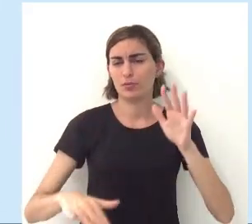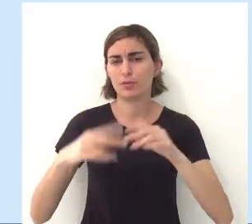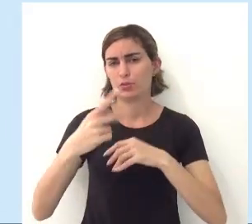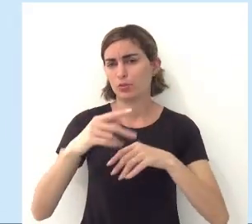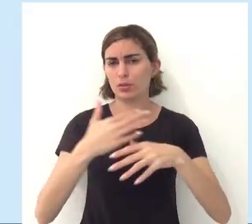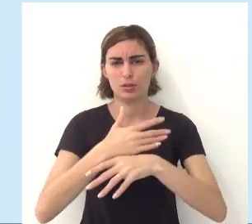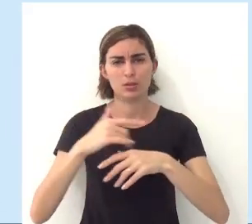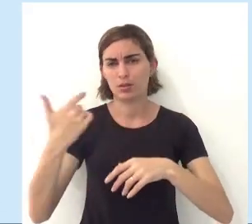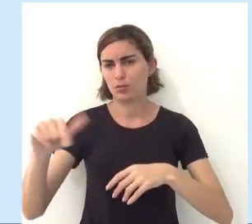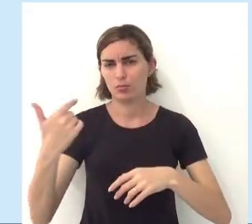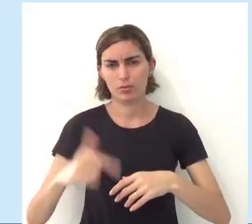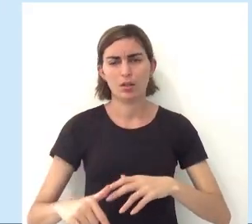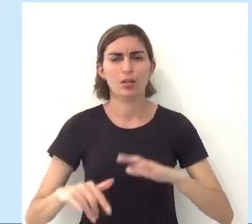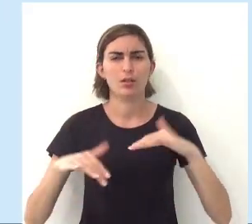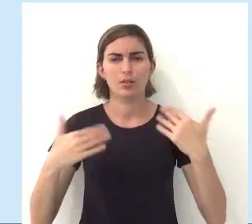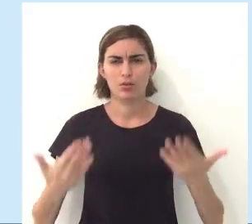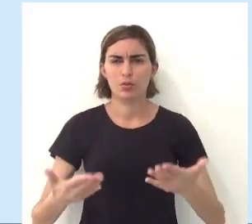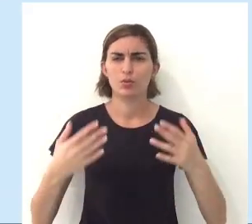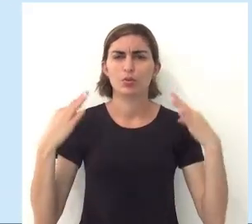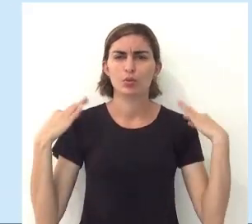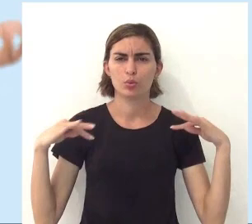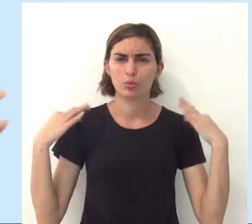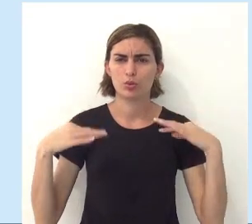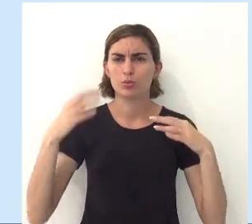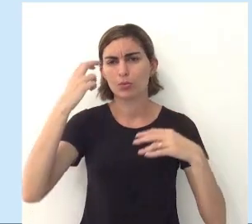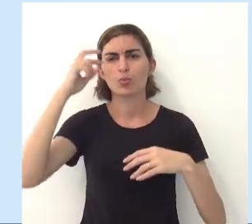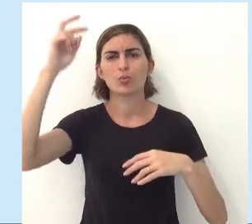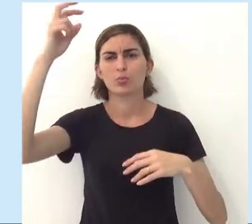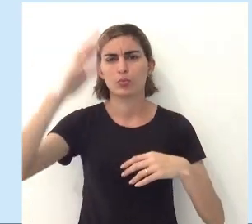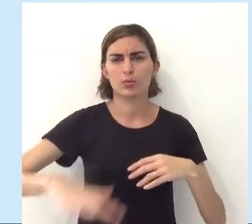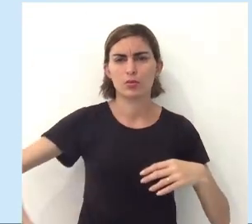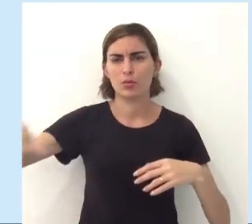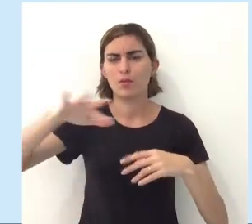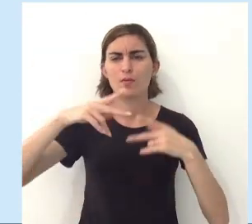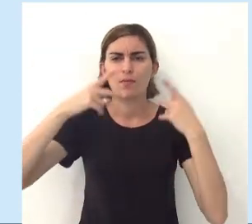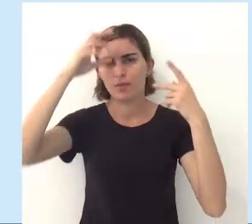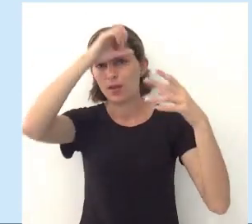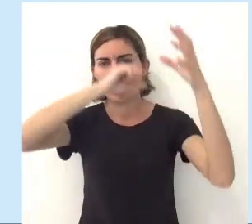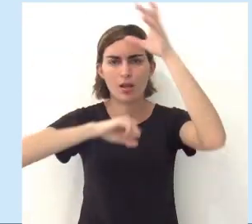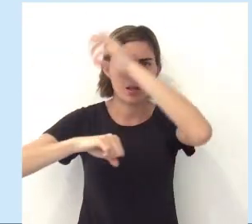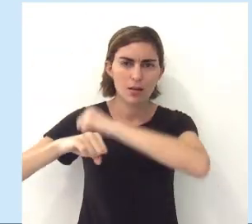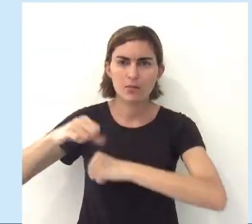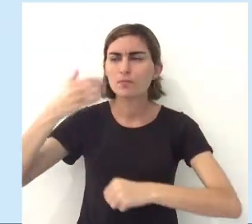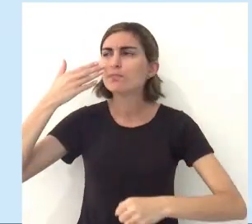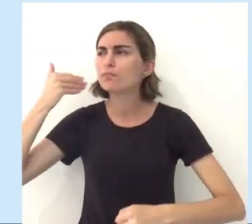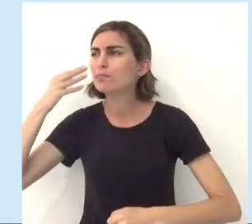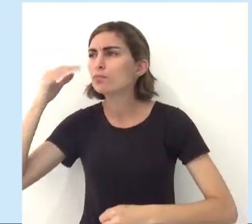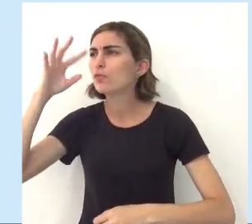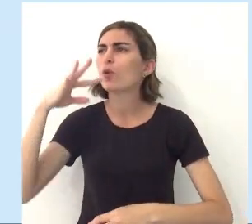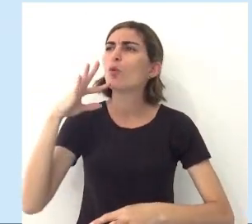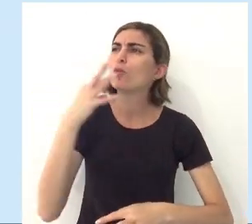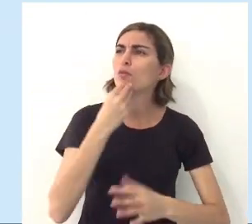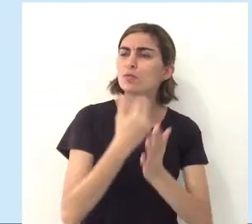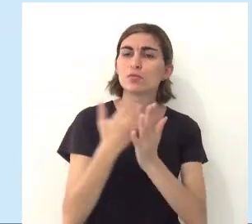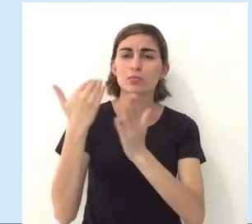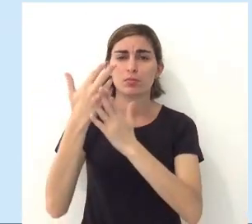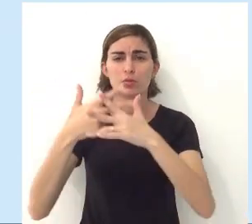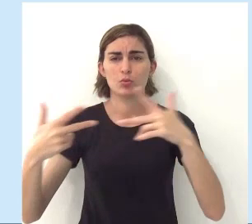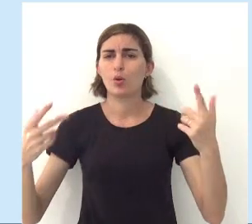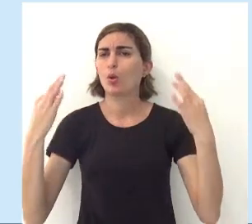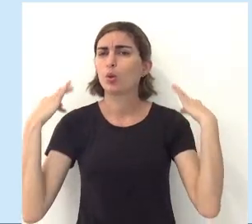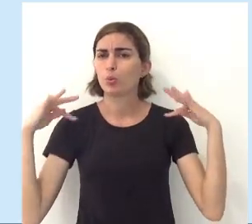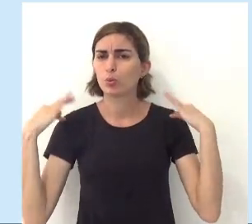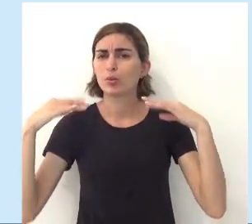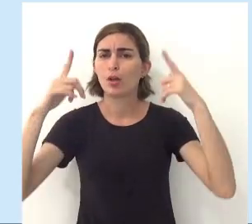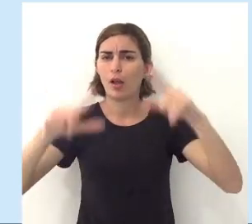porque muitas vezes na sua cidade não tem, tá? O turismo cultural é voltado pra aquele ambiente que você vai aprender, vai conhecer mais coisas.